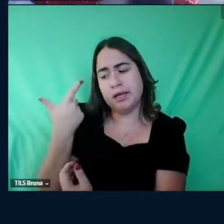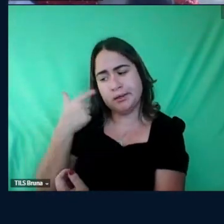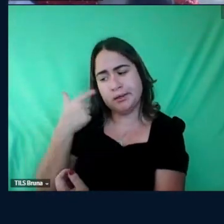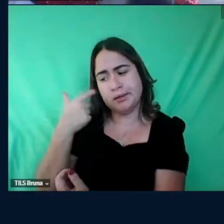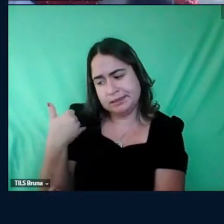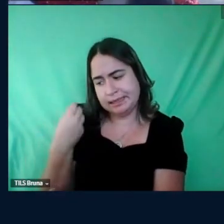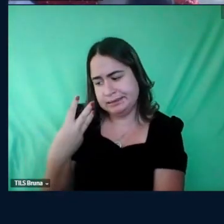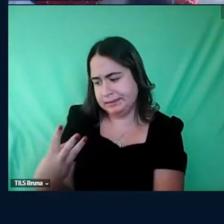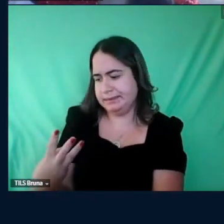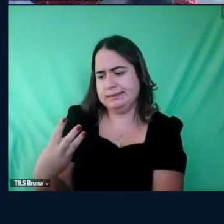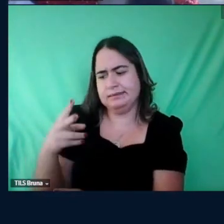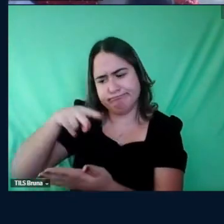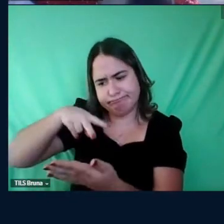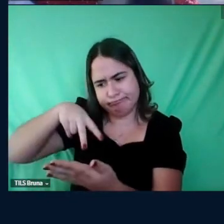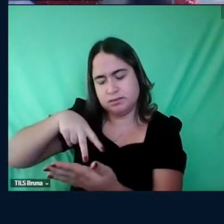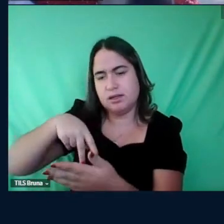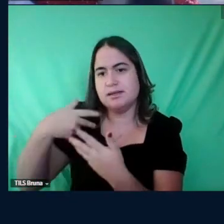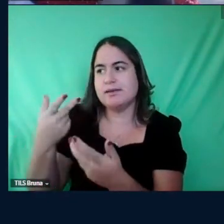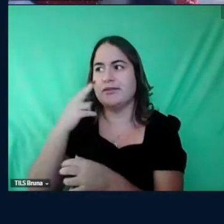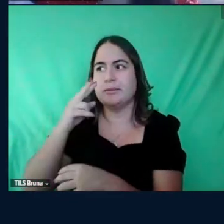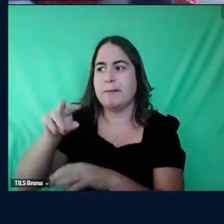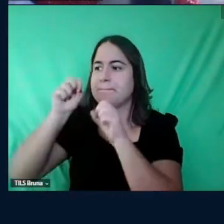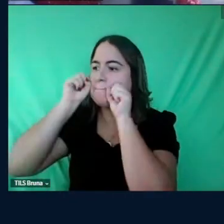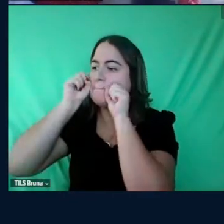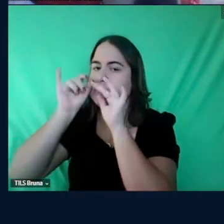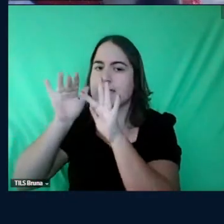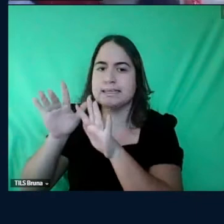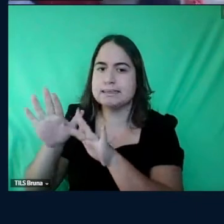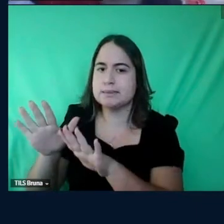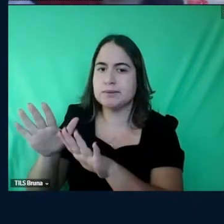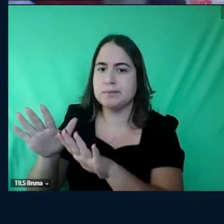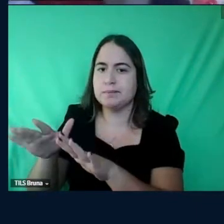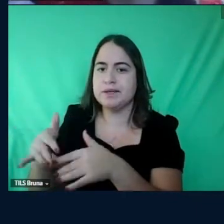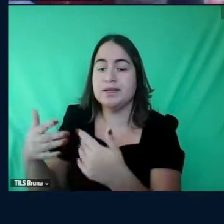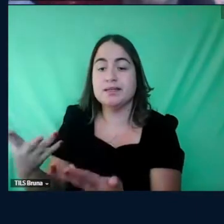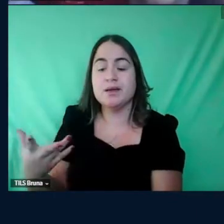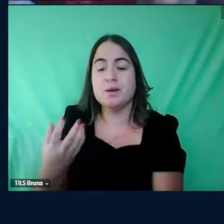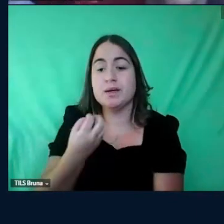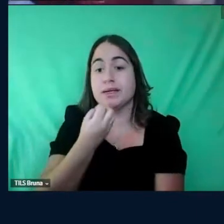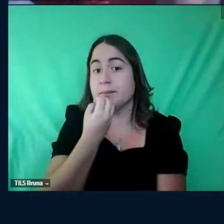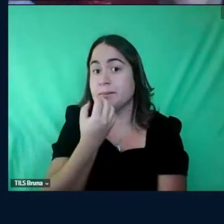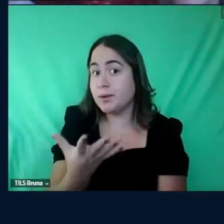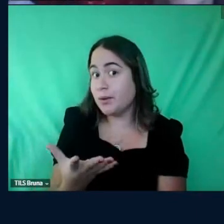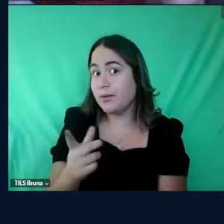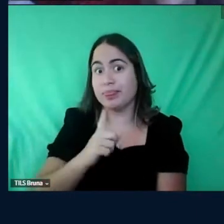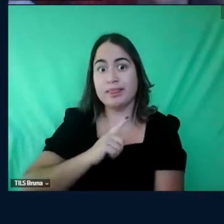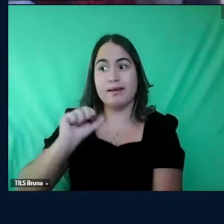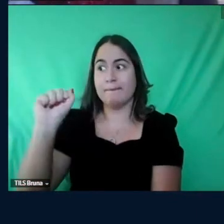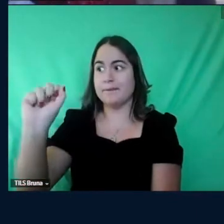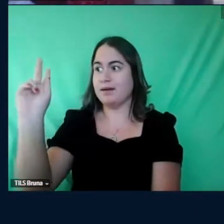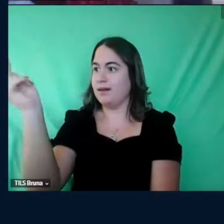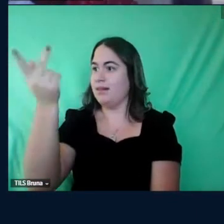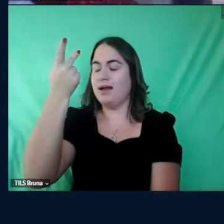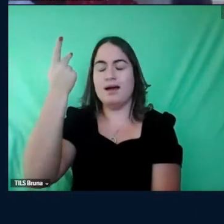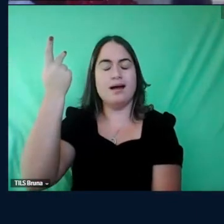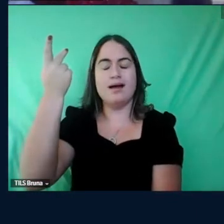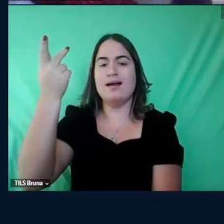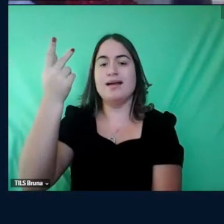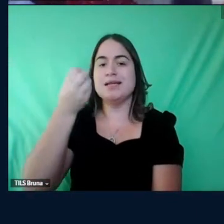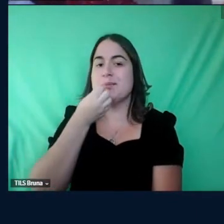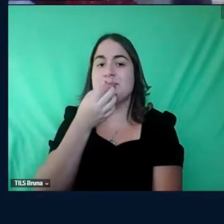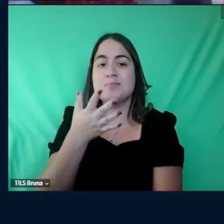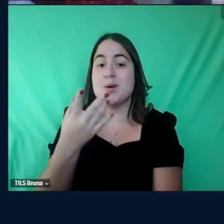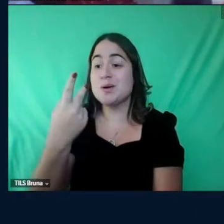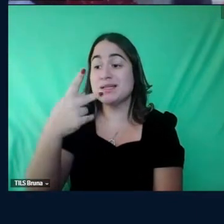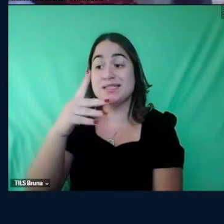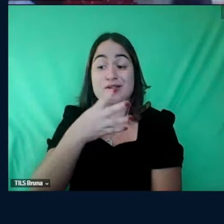idade e isso é visto como uma benção né então que bom que é ter as altas habilidades que bom que o seu filho é